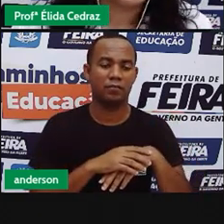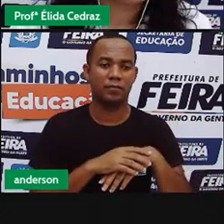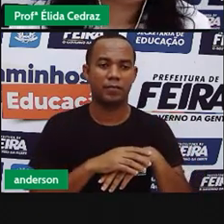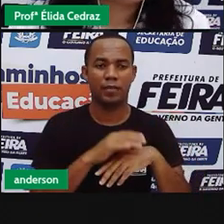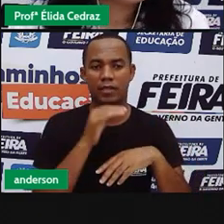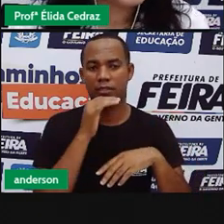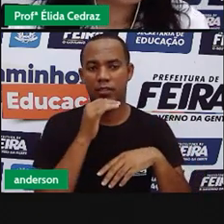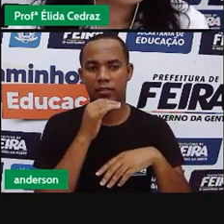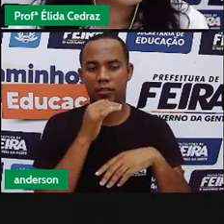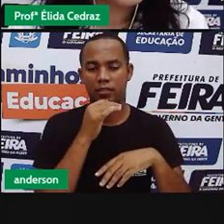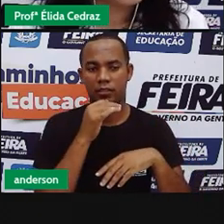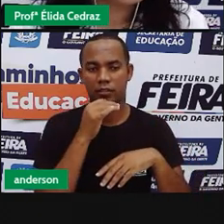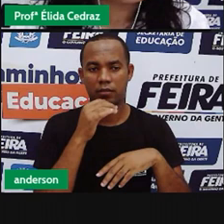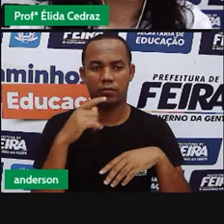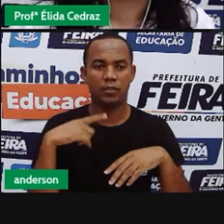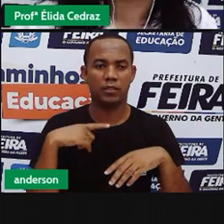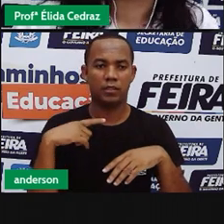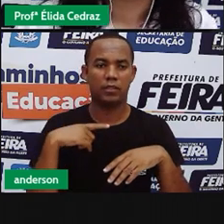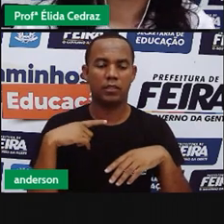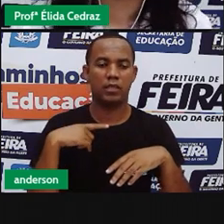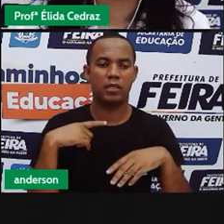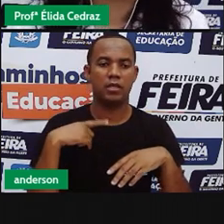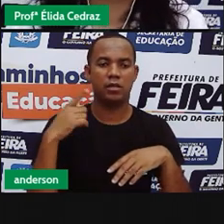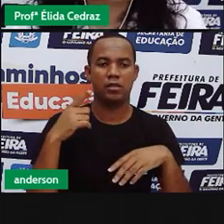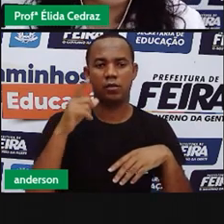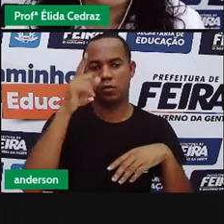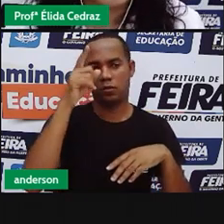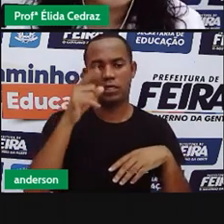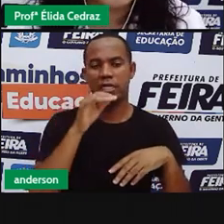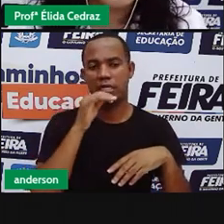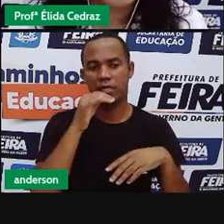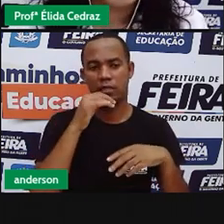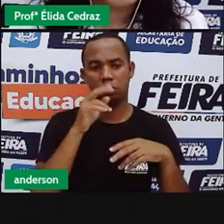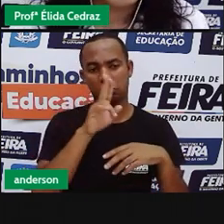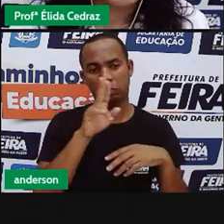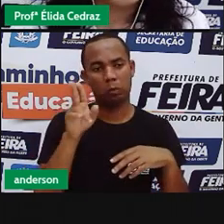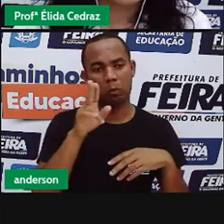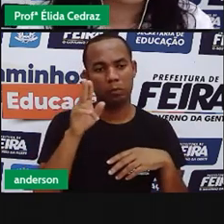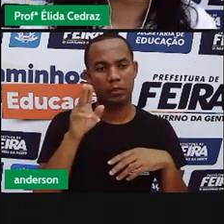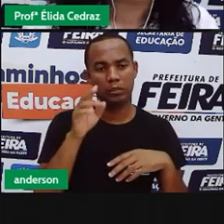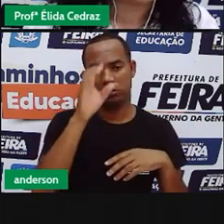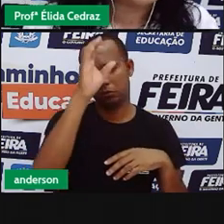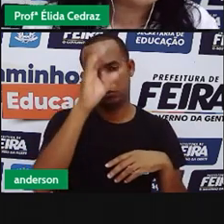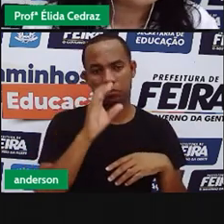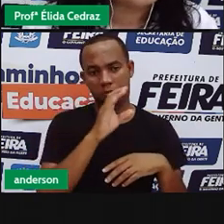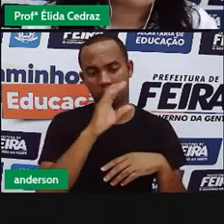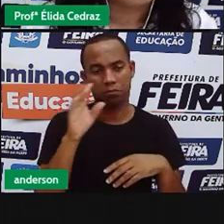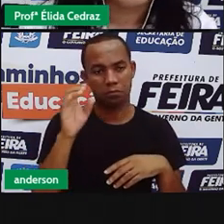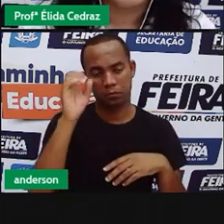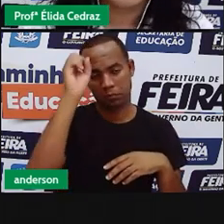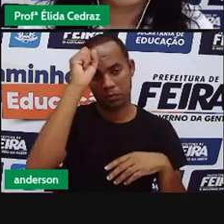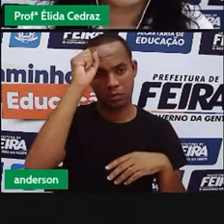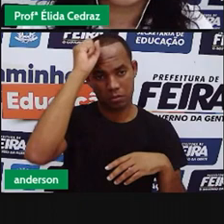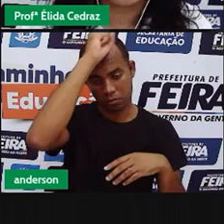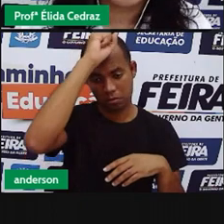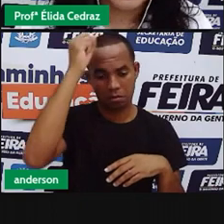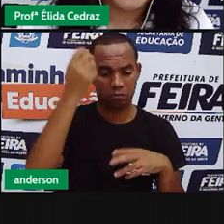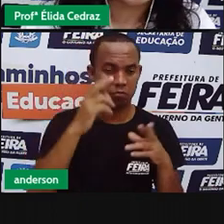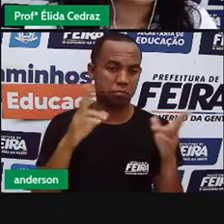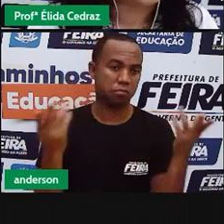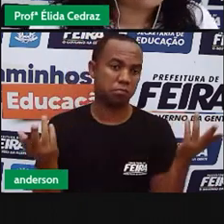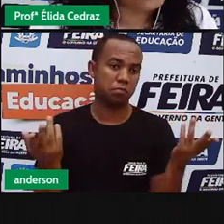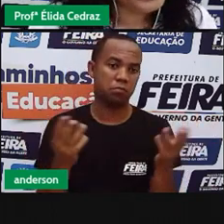O bairro dos Capuchinhos tem nome de Santos, de Freis. Então,